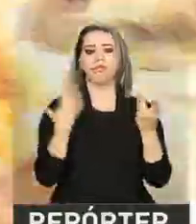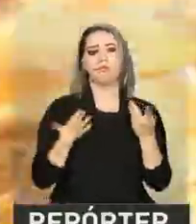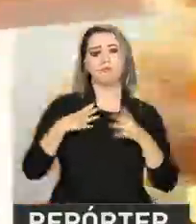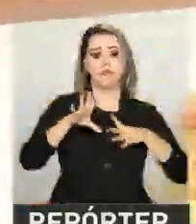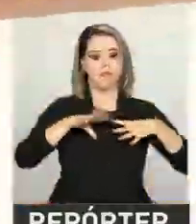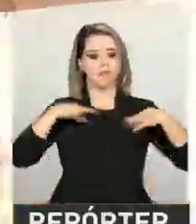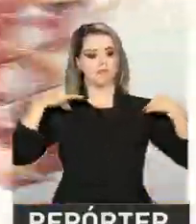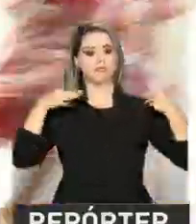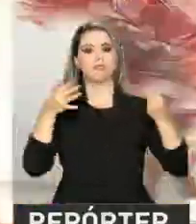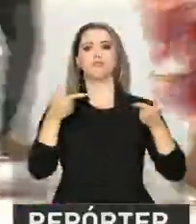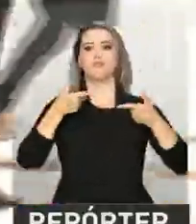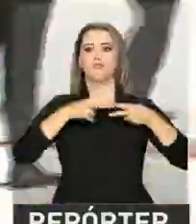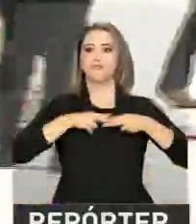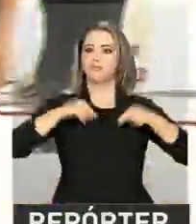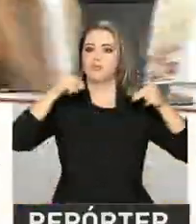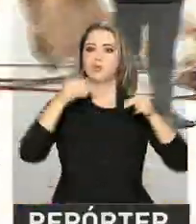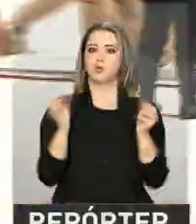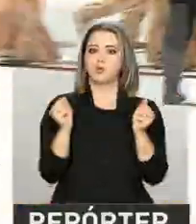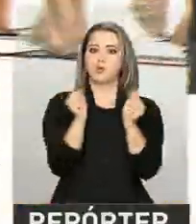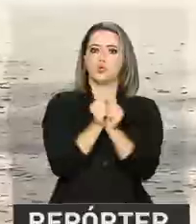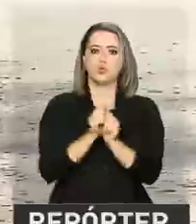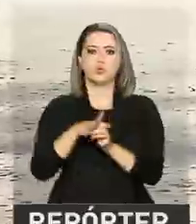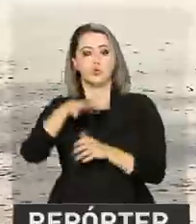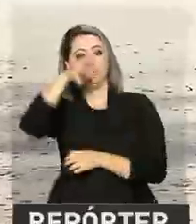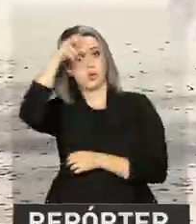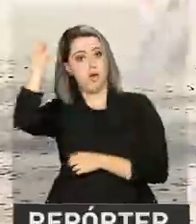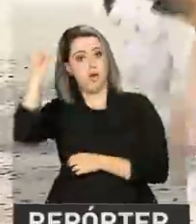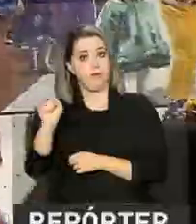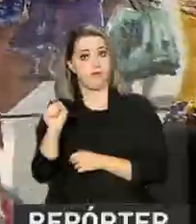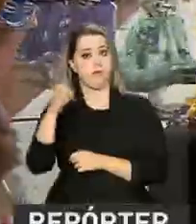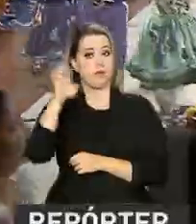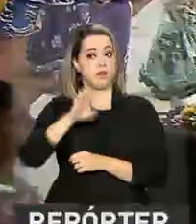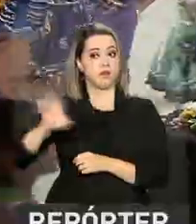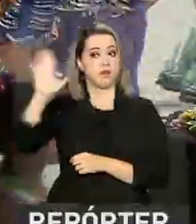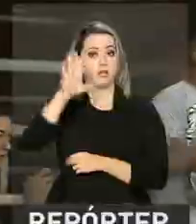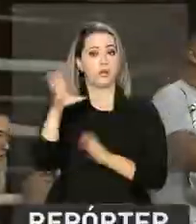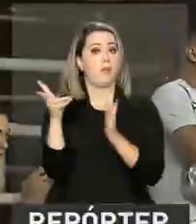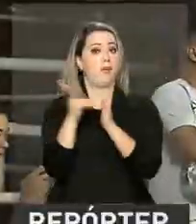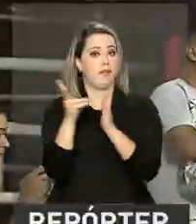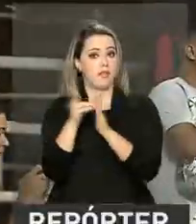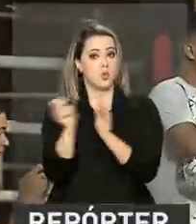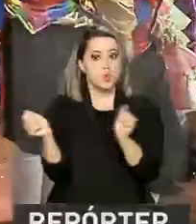são uma junção de partes da cultura africana, europeia e indígena.